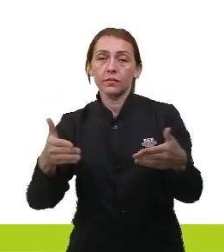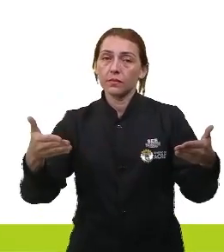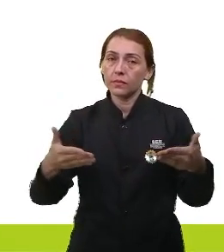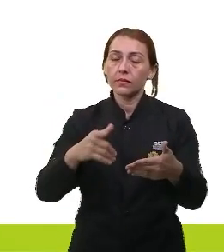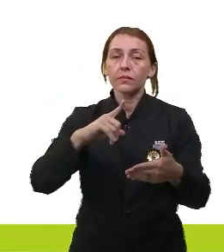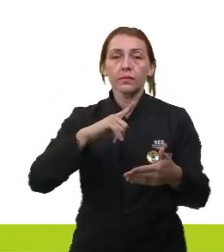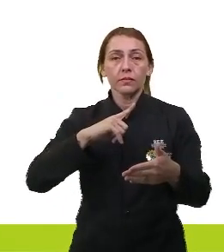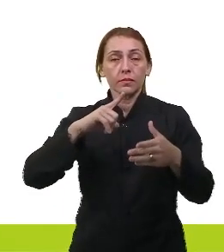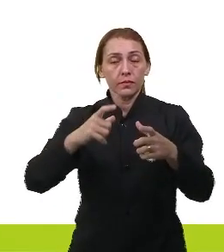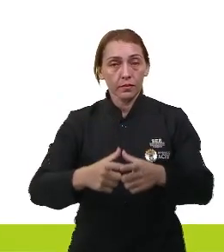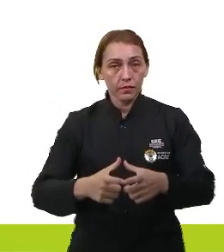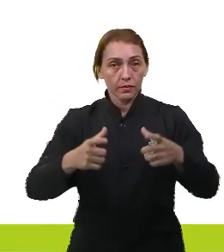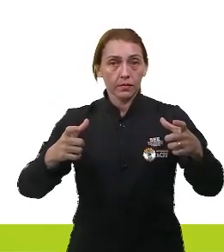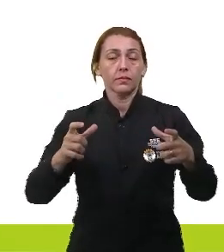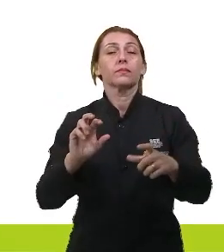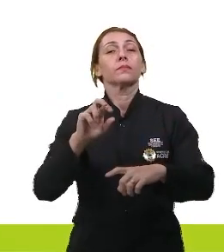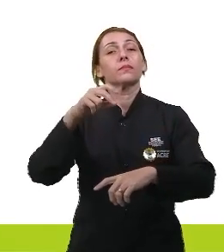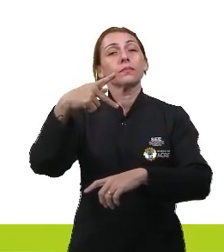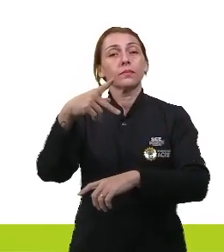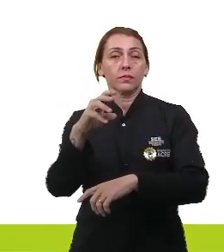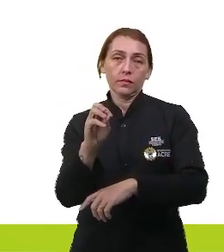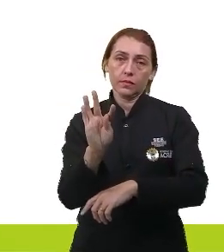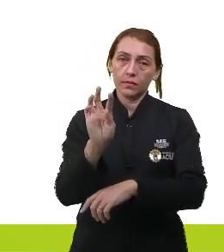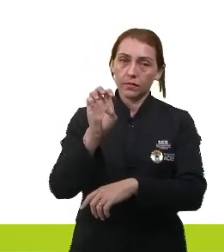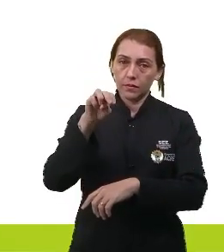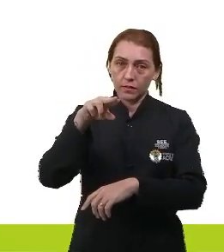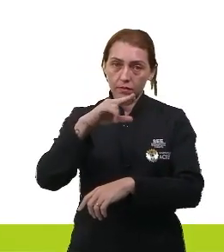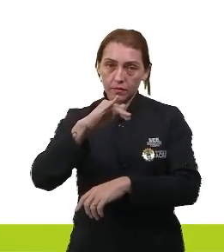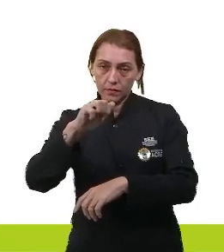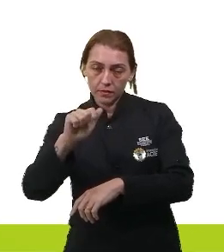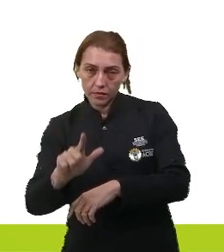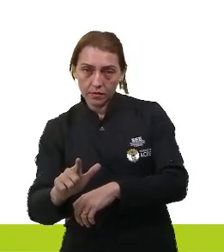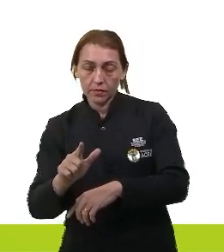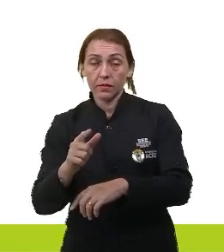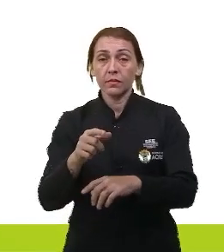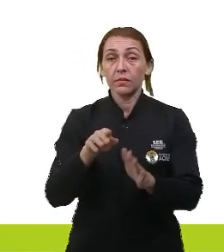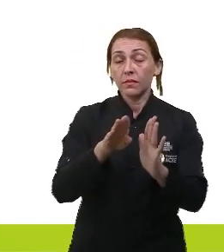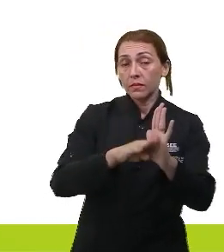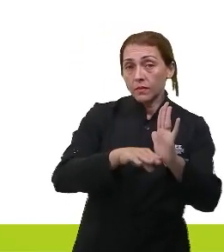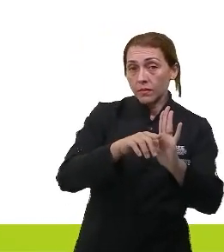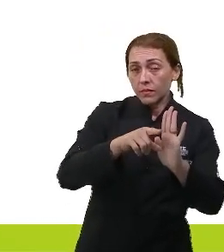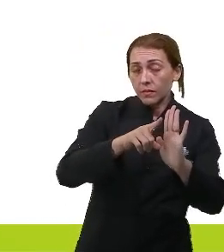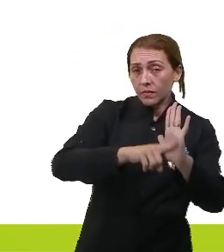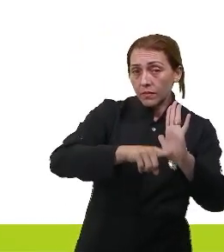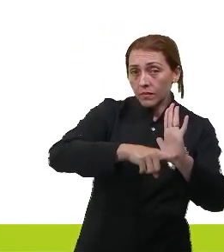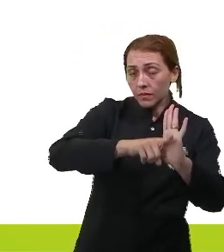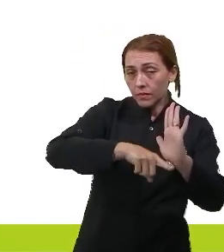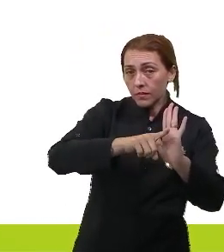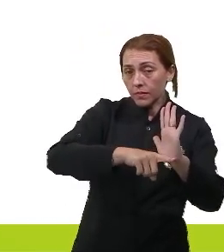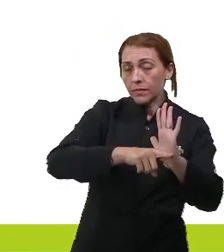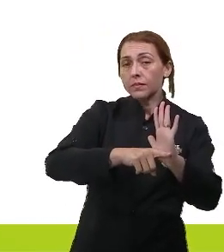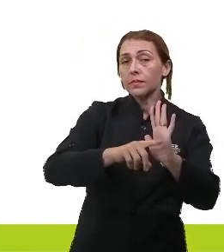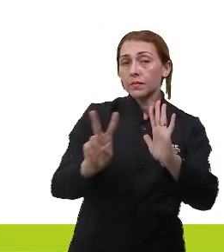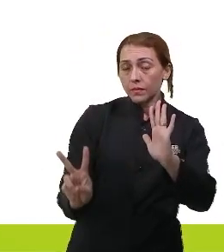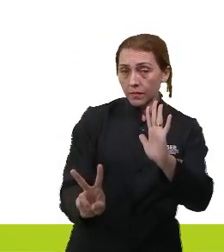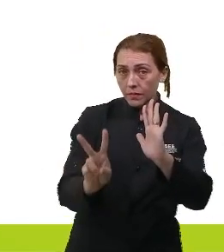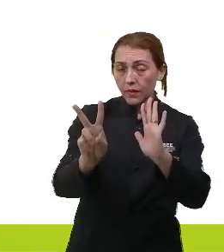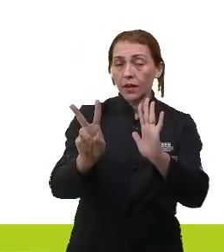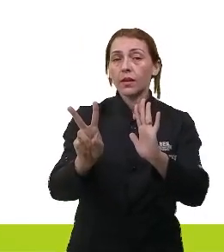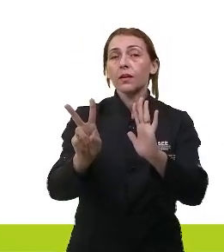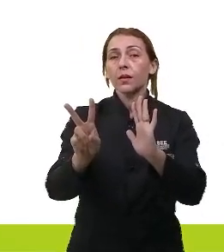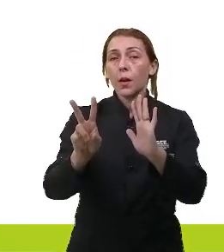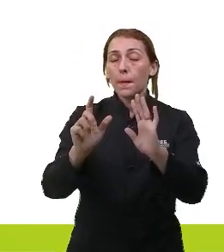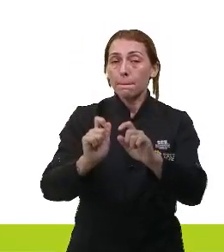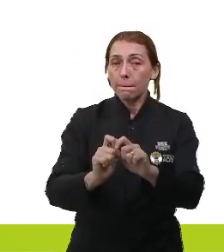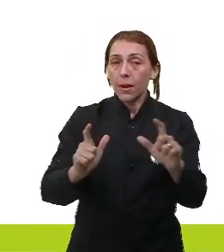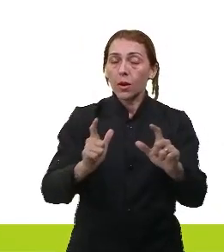o maior potencial. Professor, os dois valores são negativos. É isso, pessoal. Quando o valor é negativo,